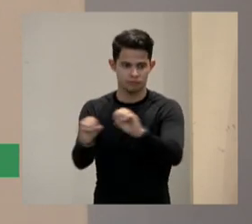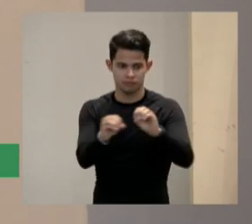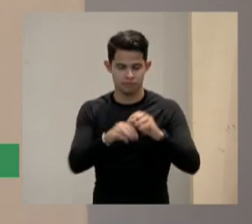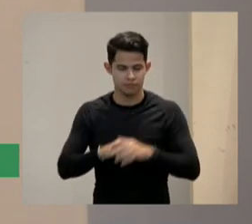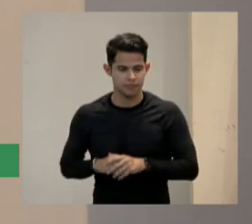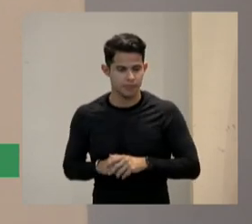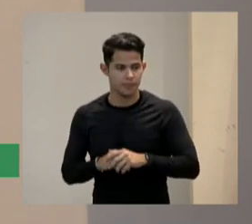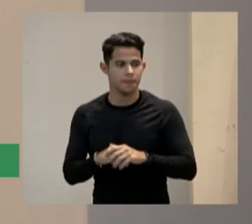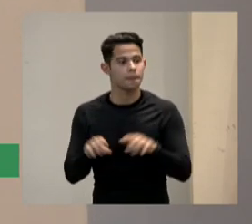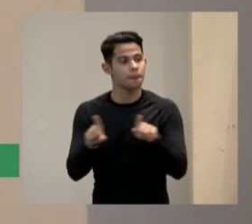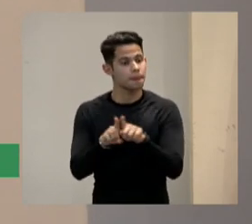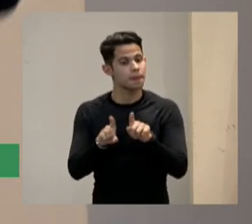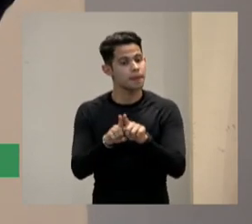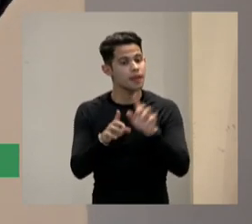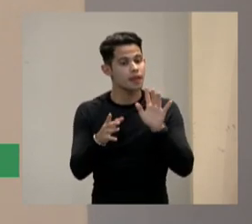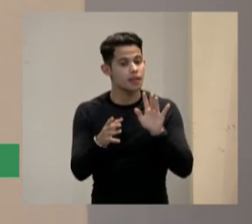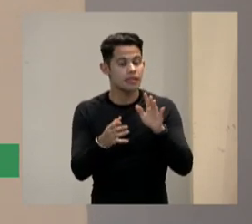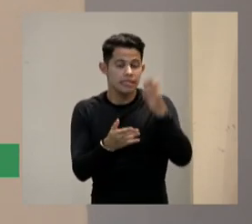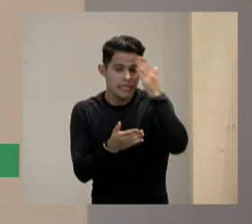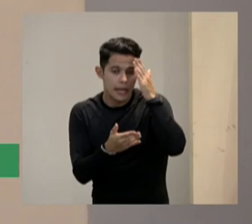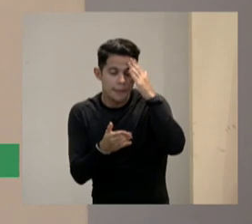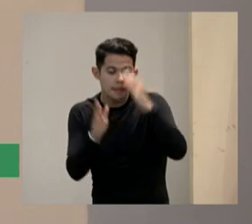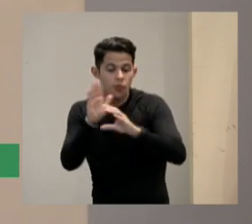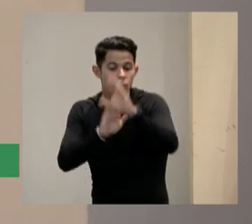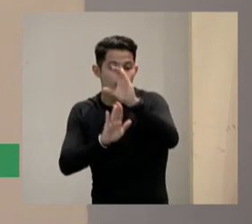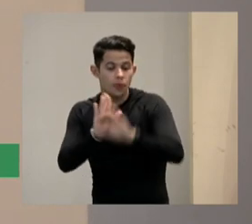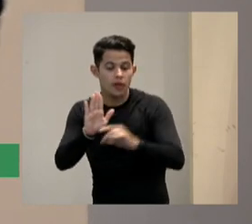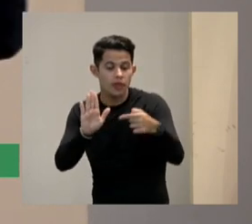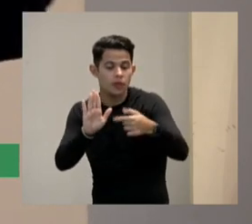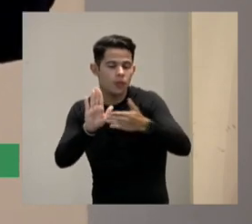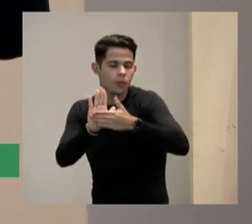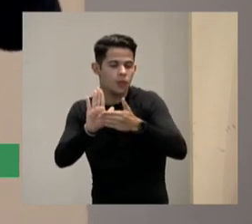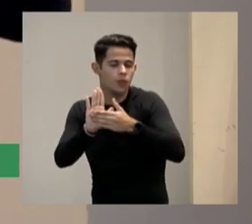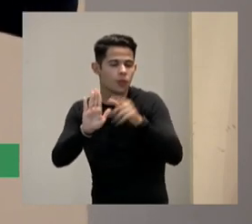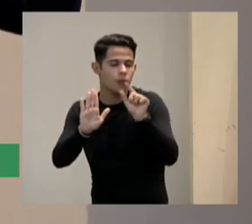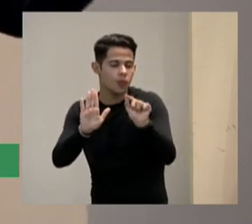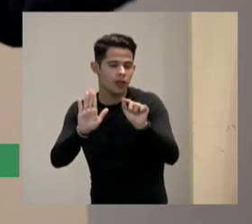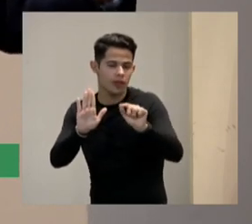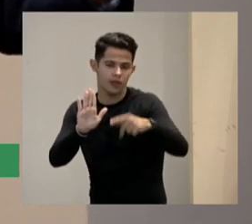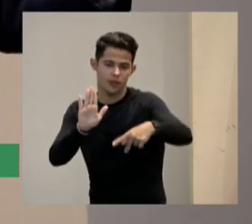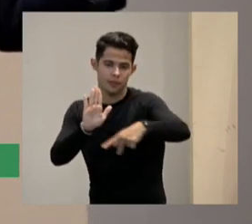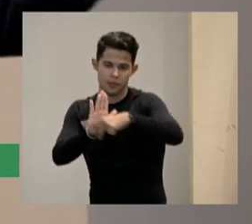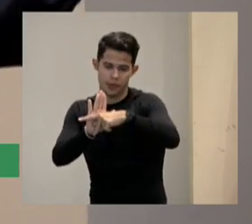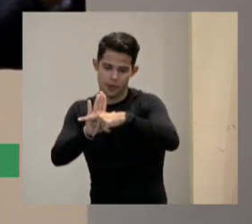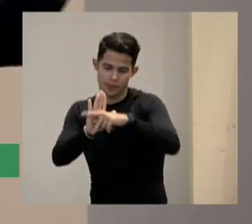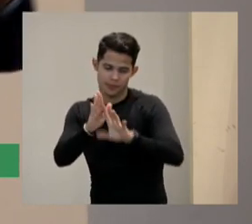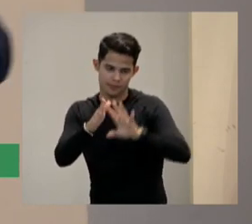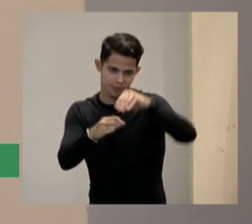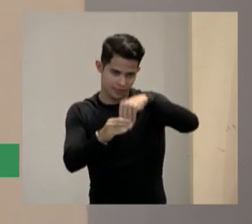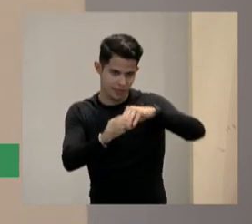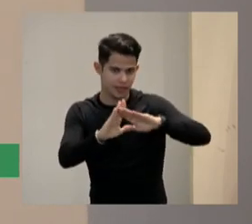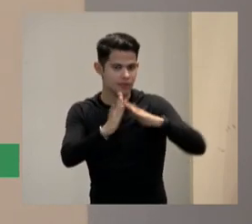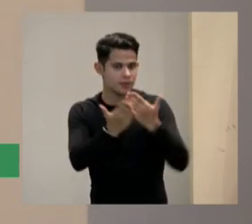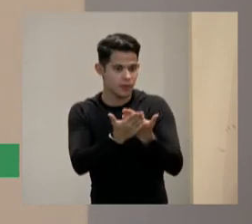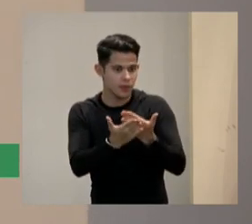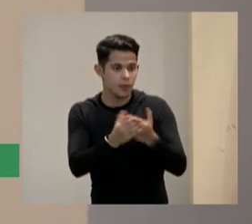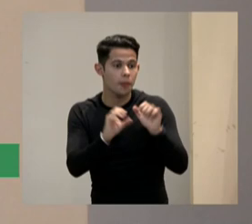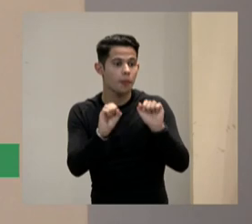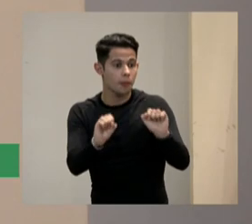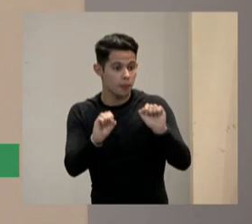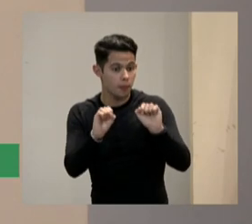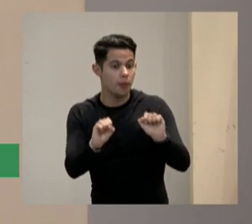anterior de que é o currículo que é deficiente o próprio currículo na própria escola pode criar ainda mais